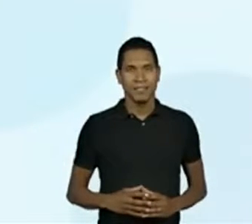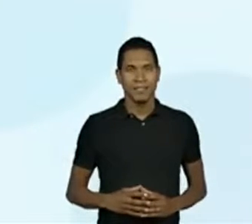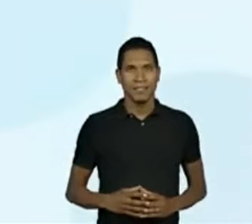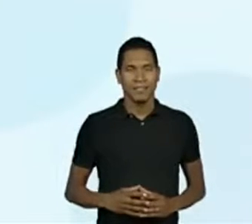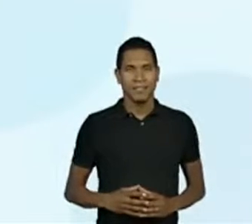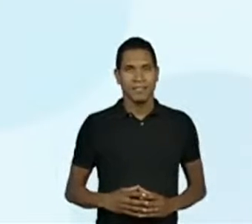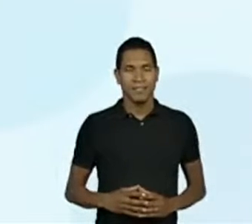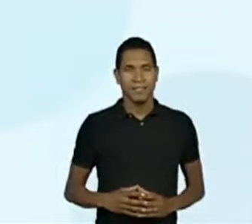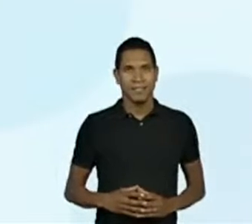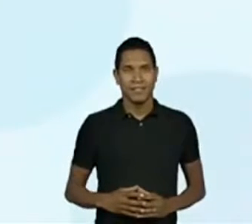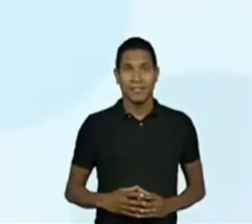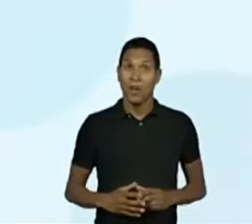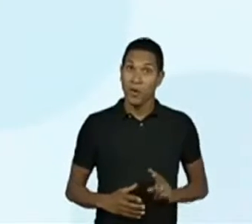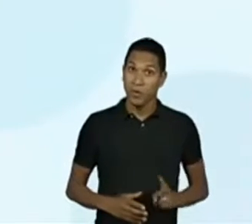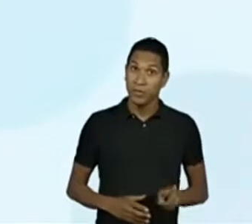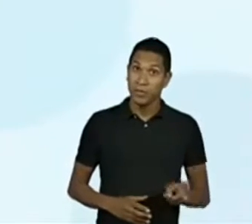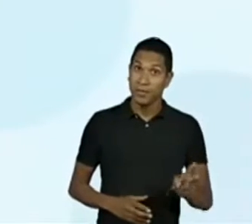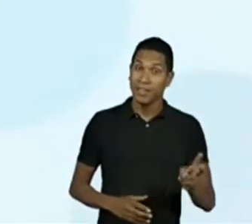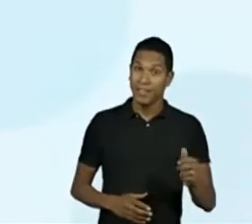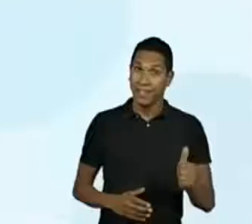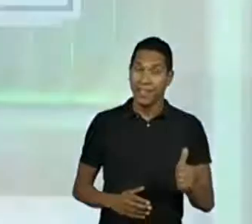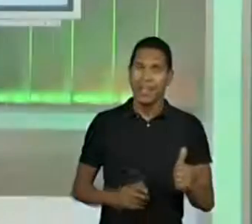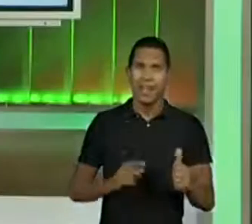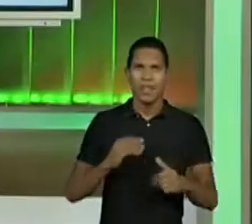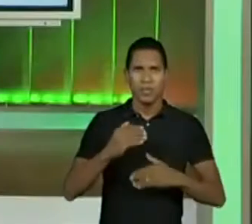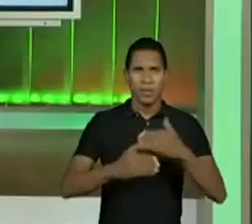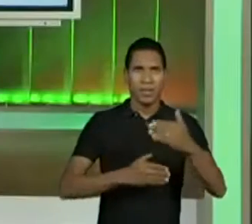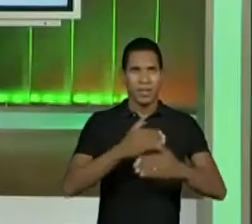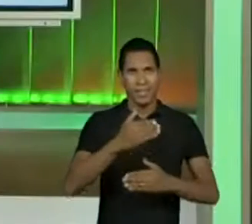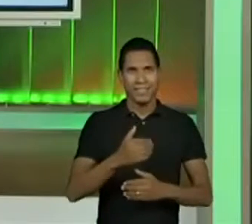Vamos continuar, então, com a próxima tela.